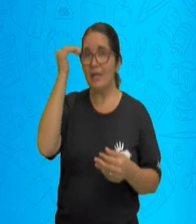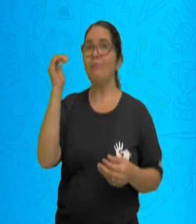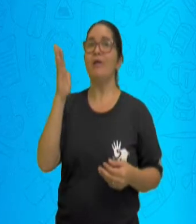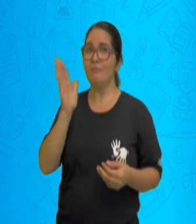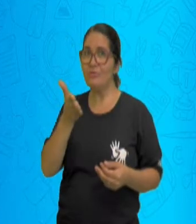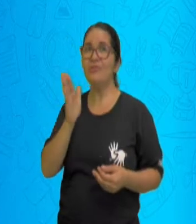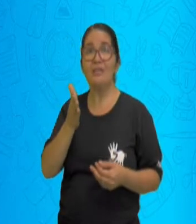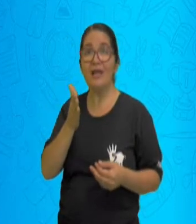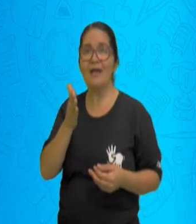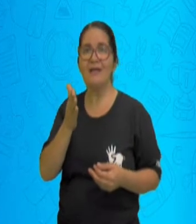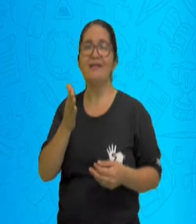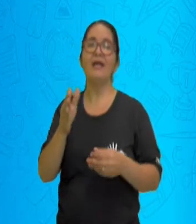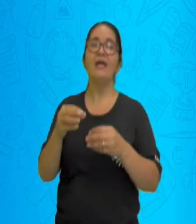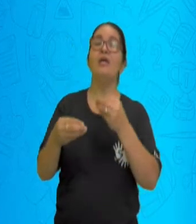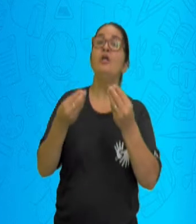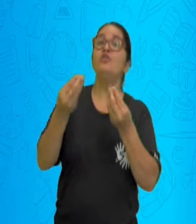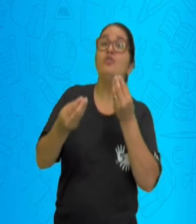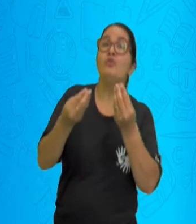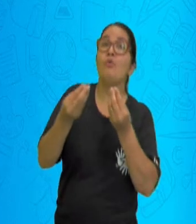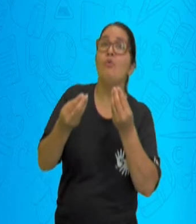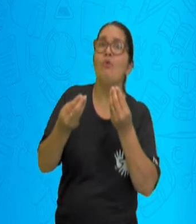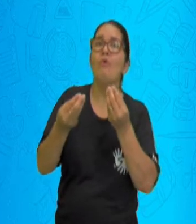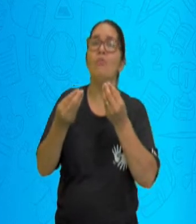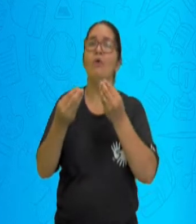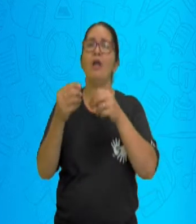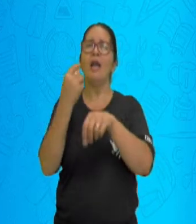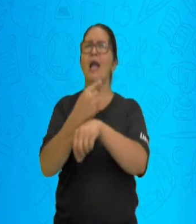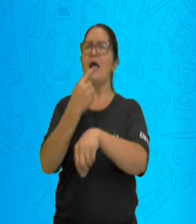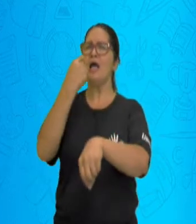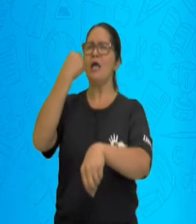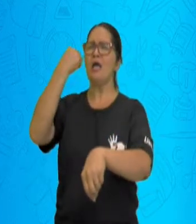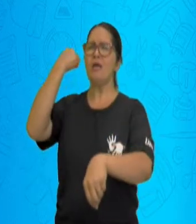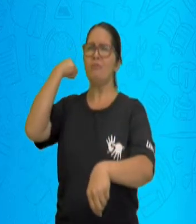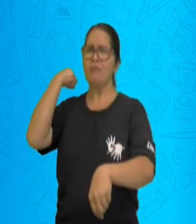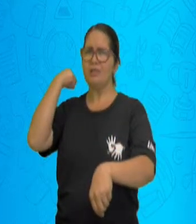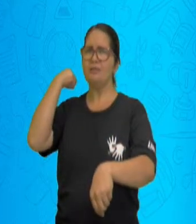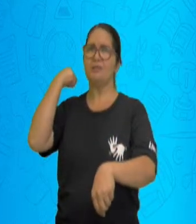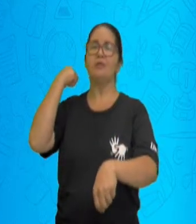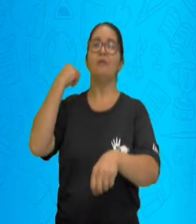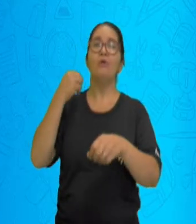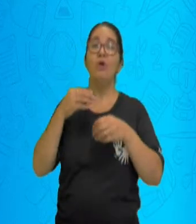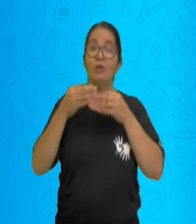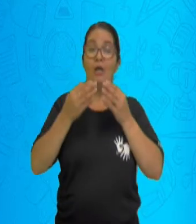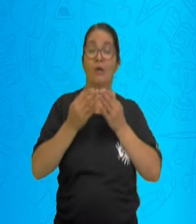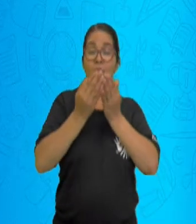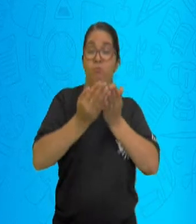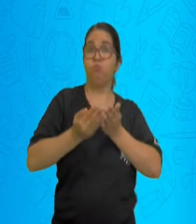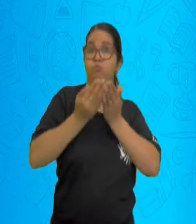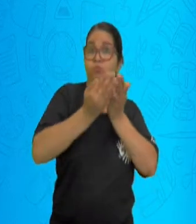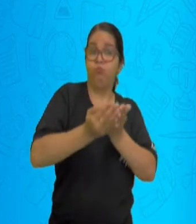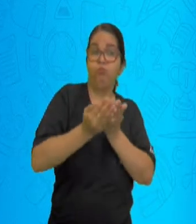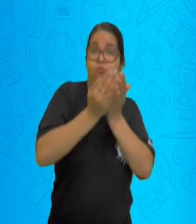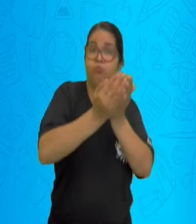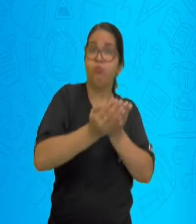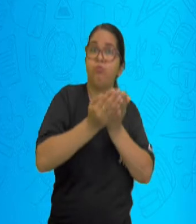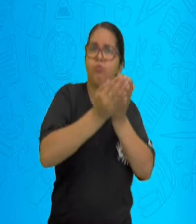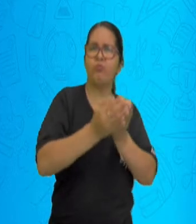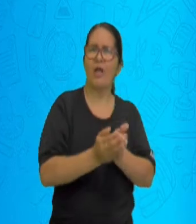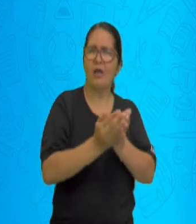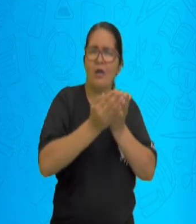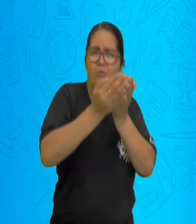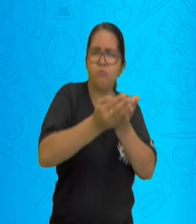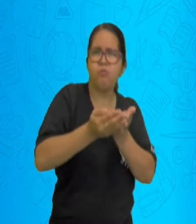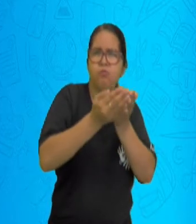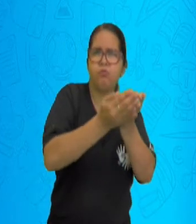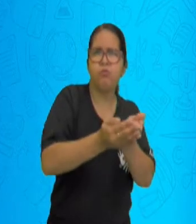países, principalmente na época da colonização. Porque quando os portugueses descobriram as Américas, vieram aqui